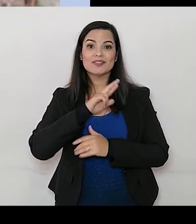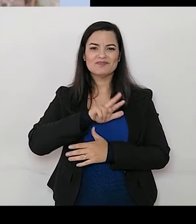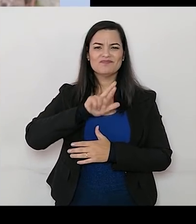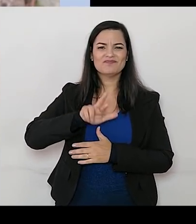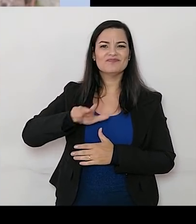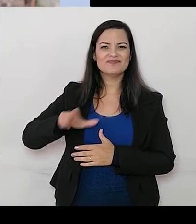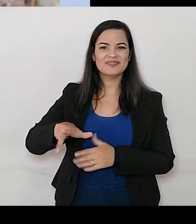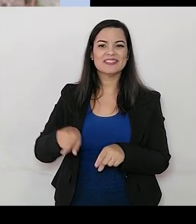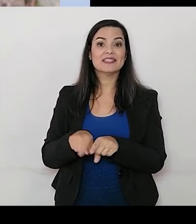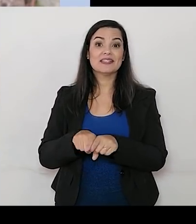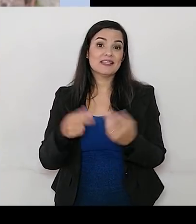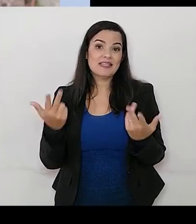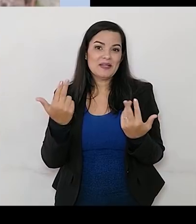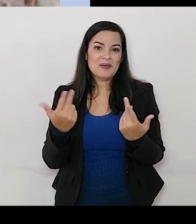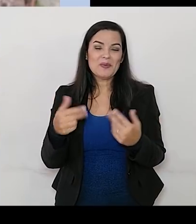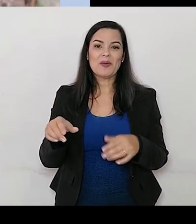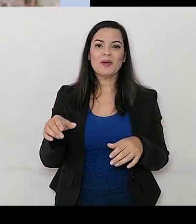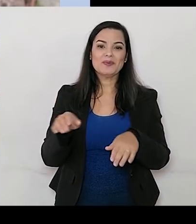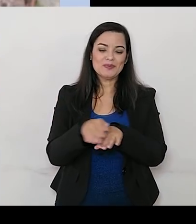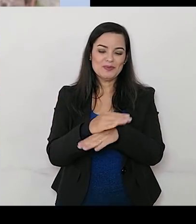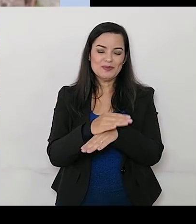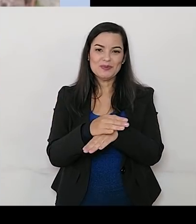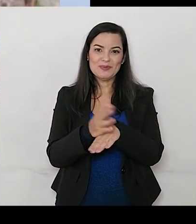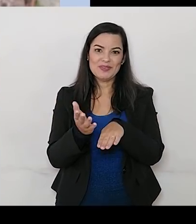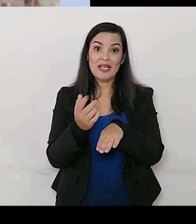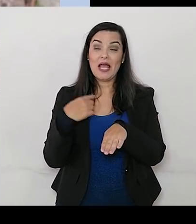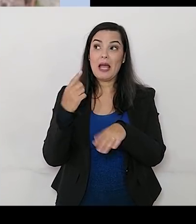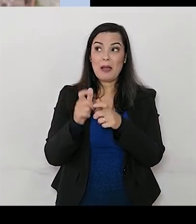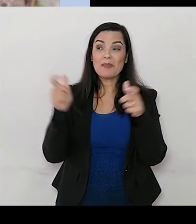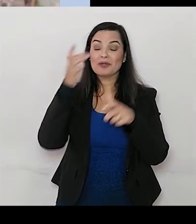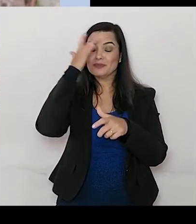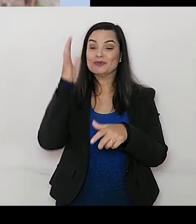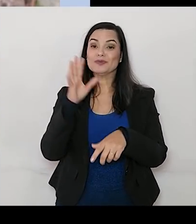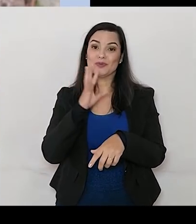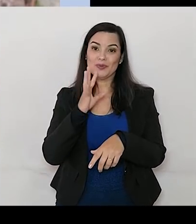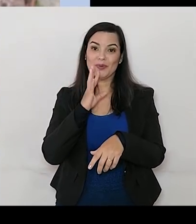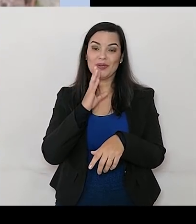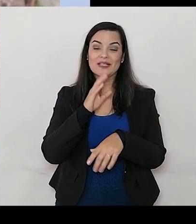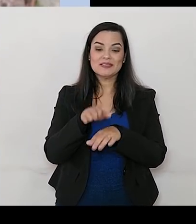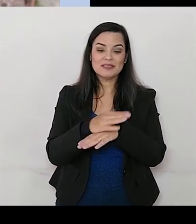diferenciadas, como por exemplo da joaninha. Se bem que a gente conhece a joaninha vermelha, é a mais comum, mas tem outras joaninhas